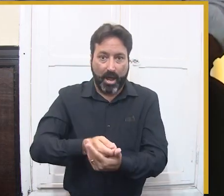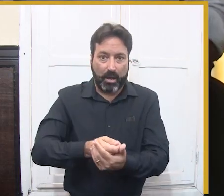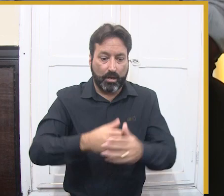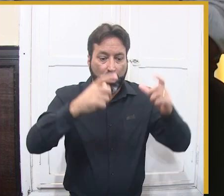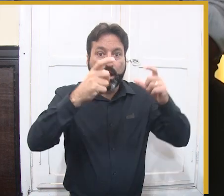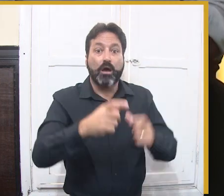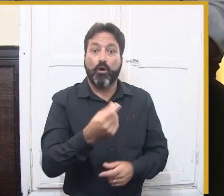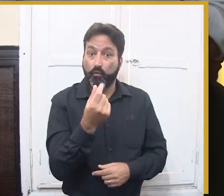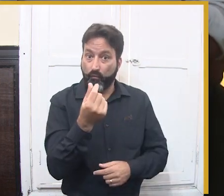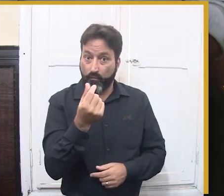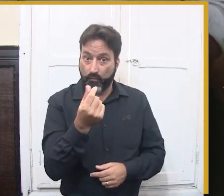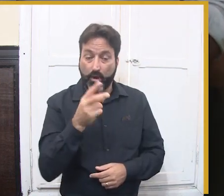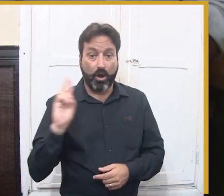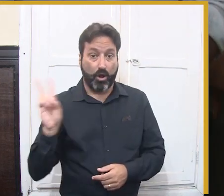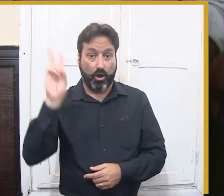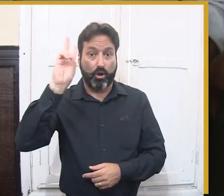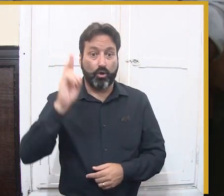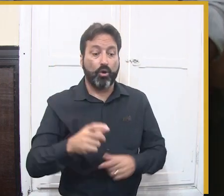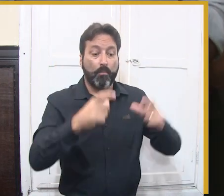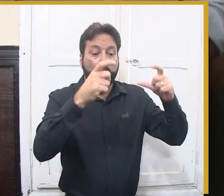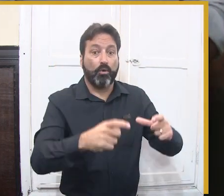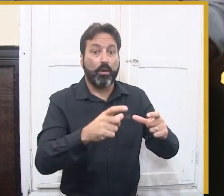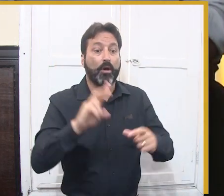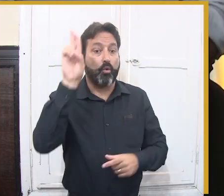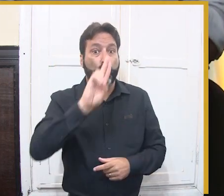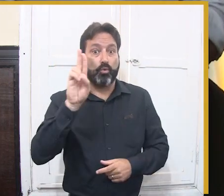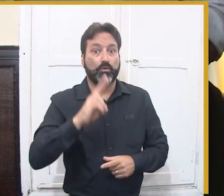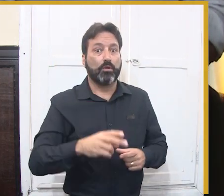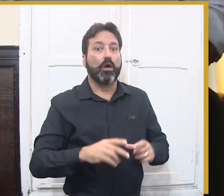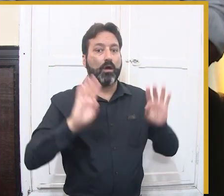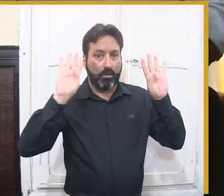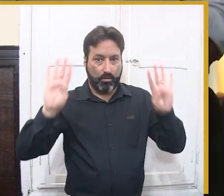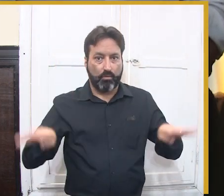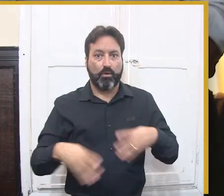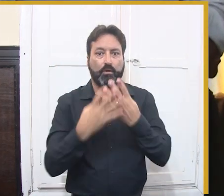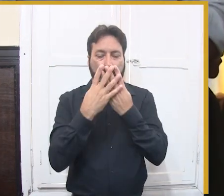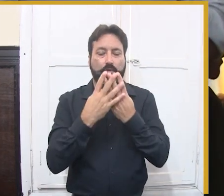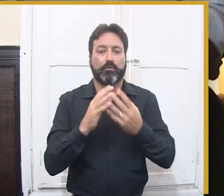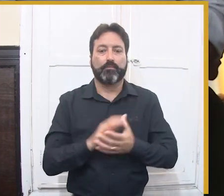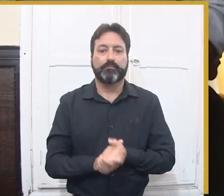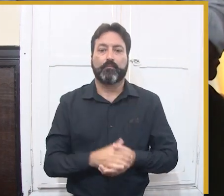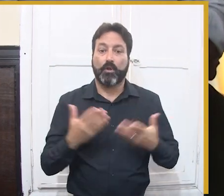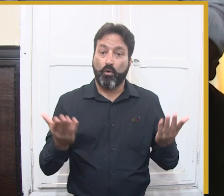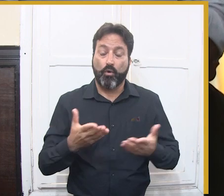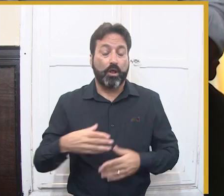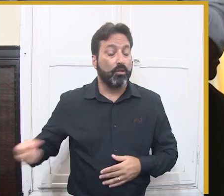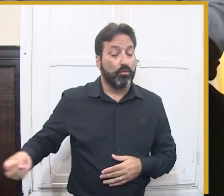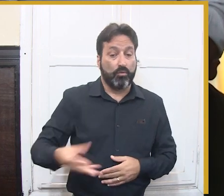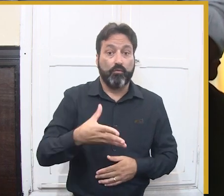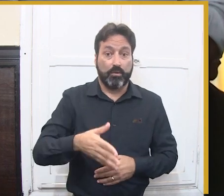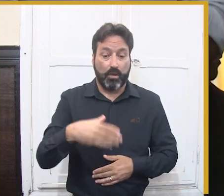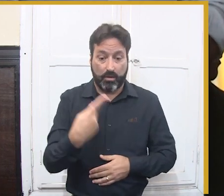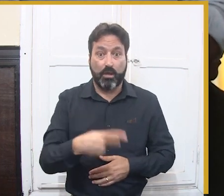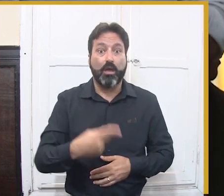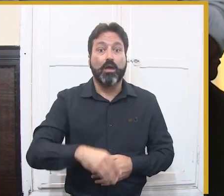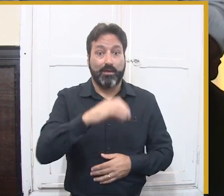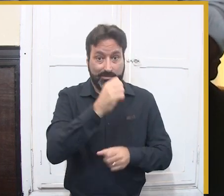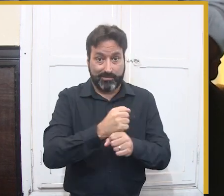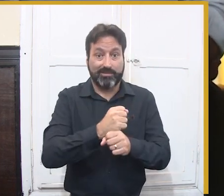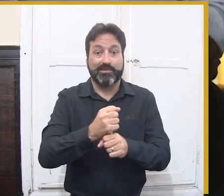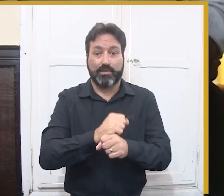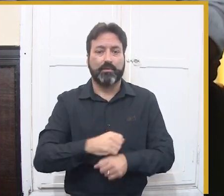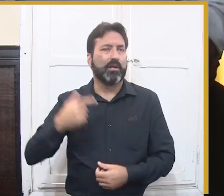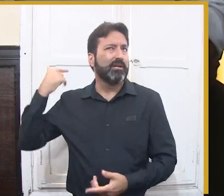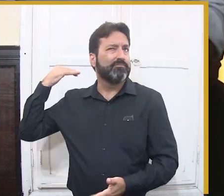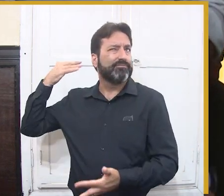responsável por aprovar os direcionamentos antes das suas publicações. Em 2023, a empresa vencedora pagará uma cota